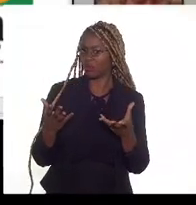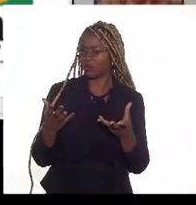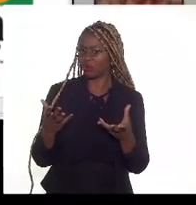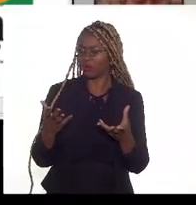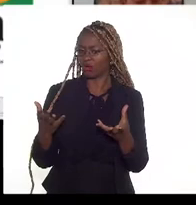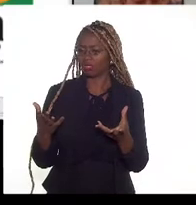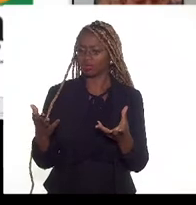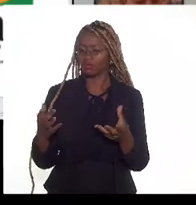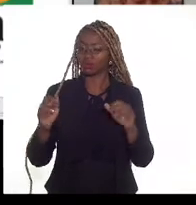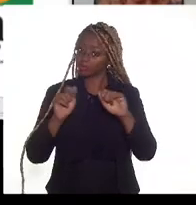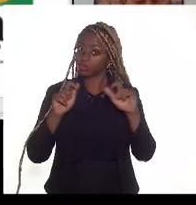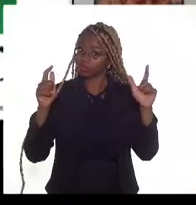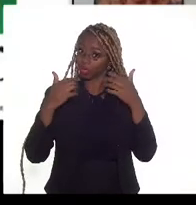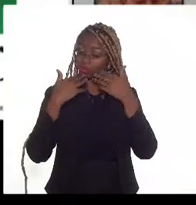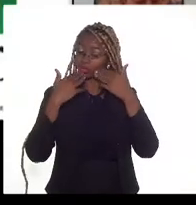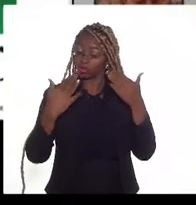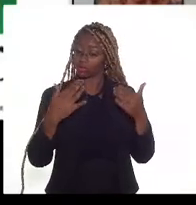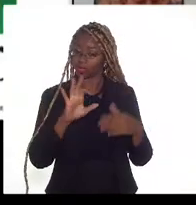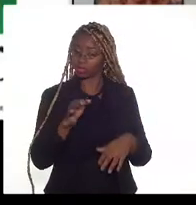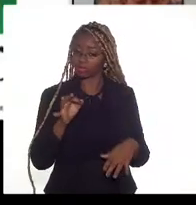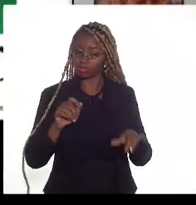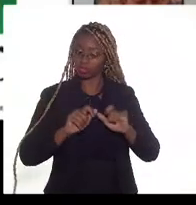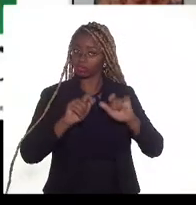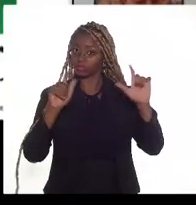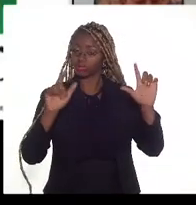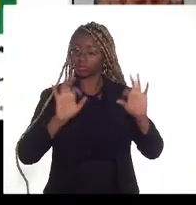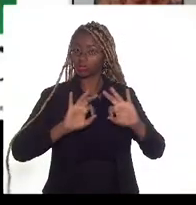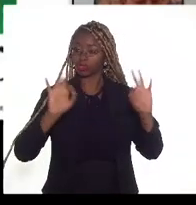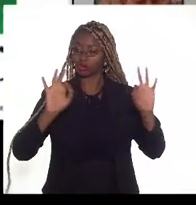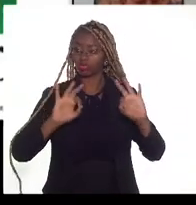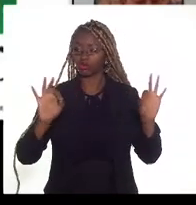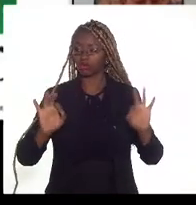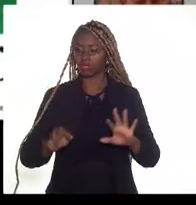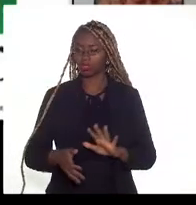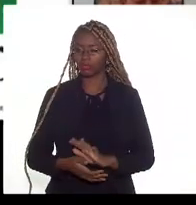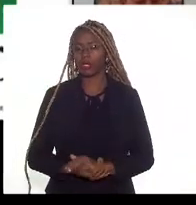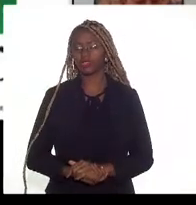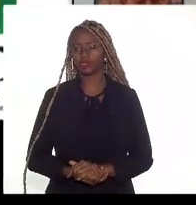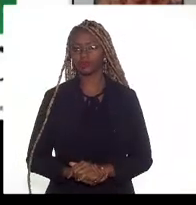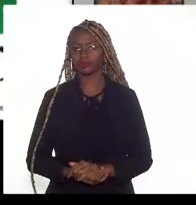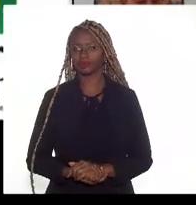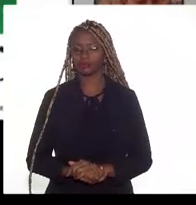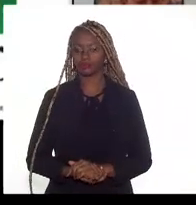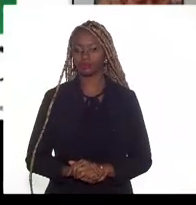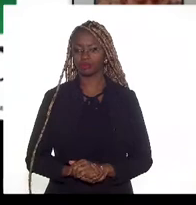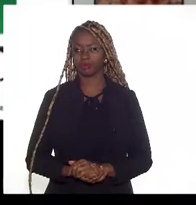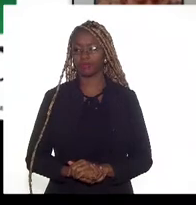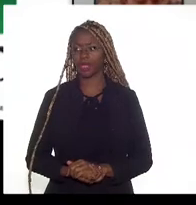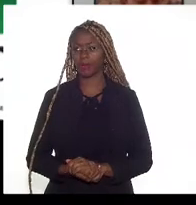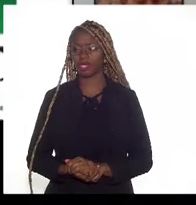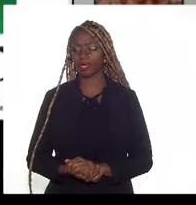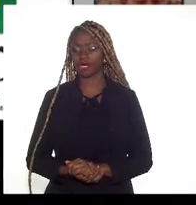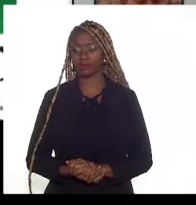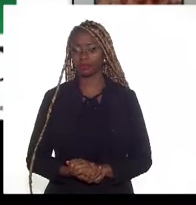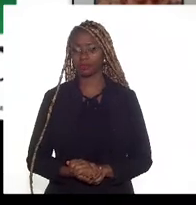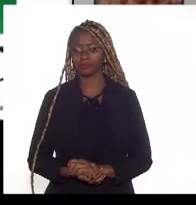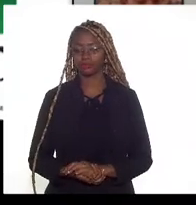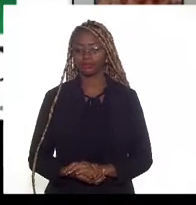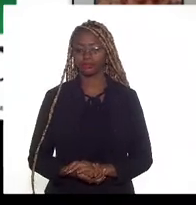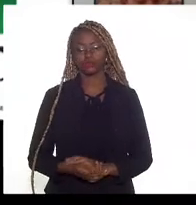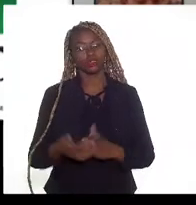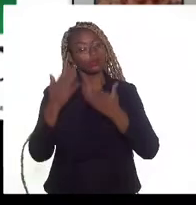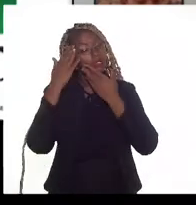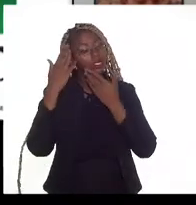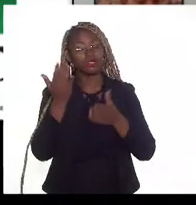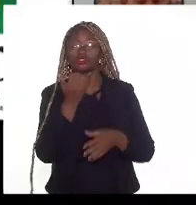Está aparecendo a apresentação, está muito bem. Está cheia? Está cheia, a tela cheia. Ótimo. Obrigado, desculpa